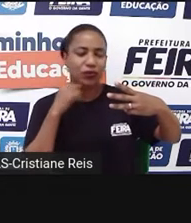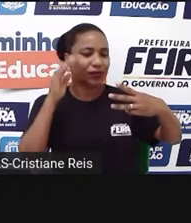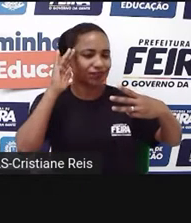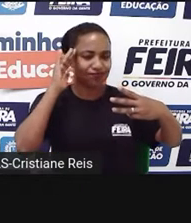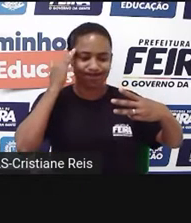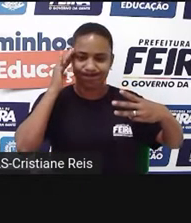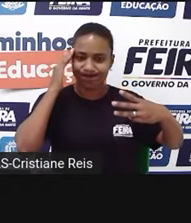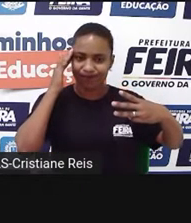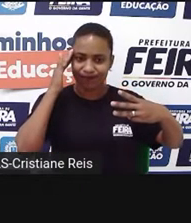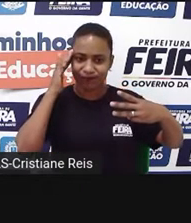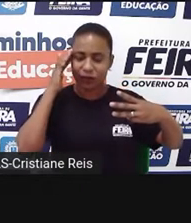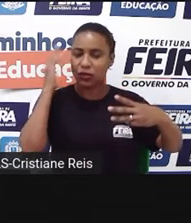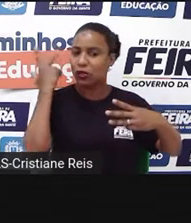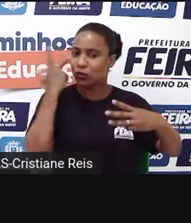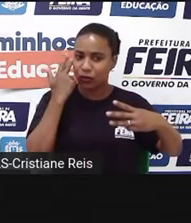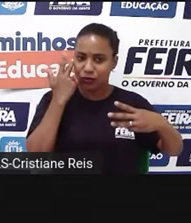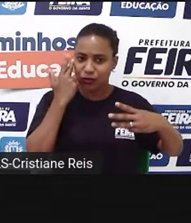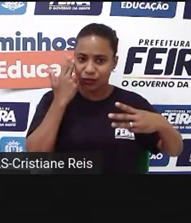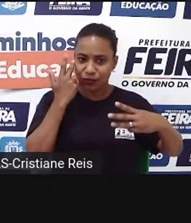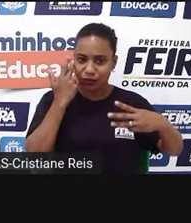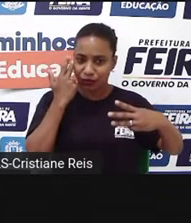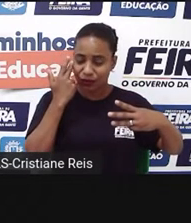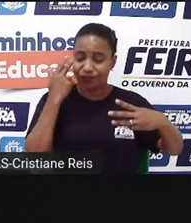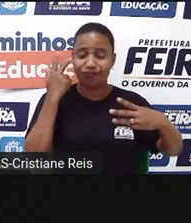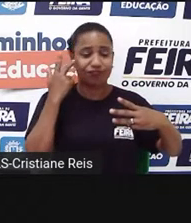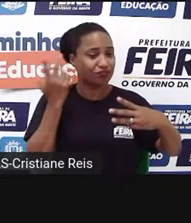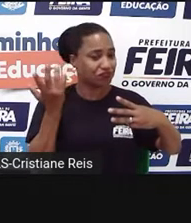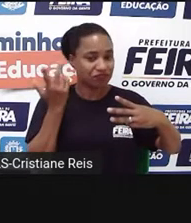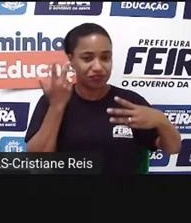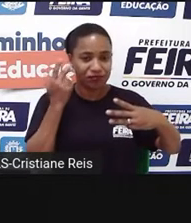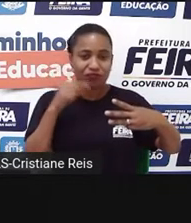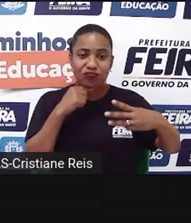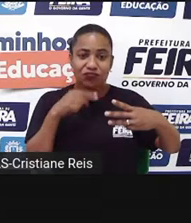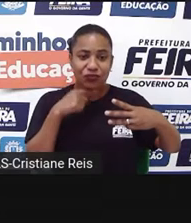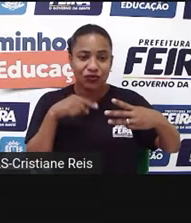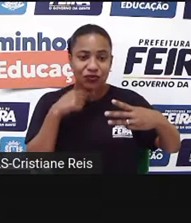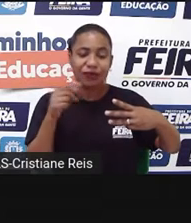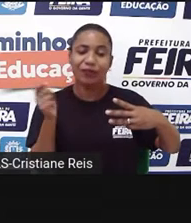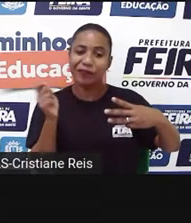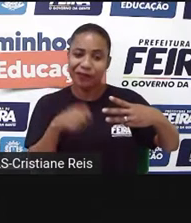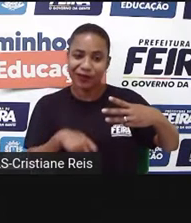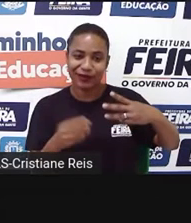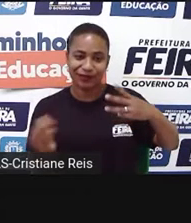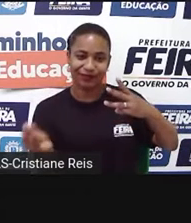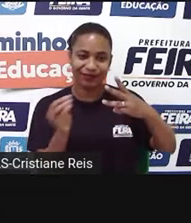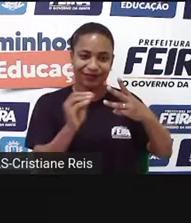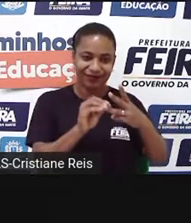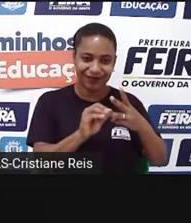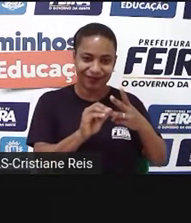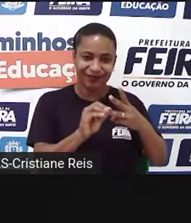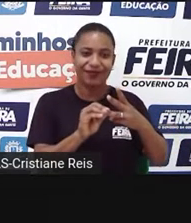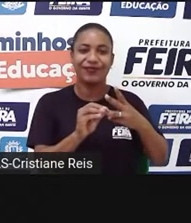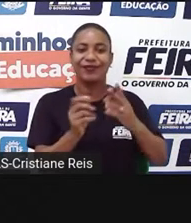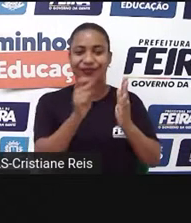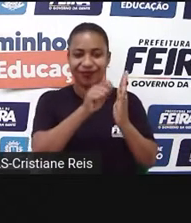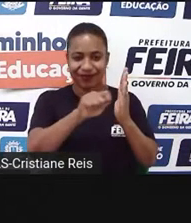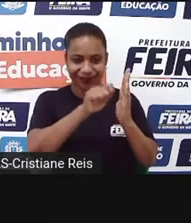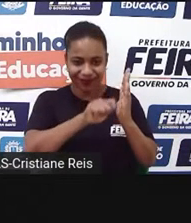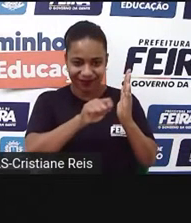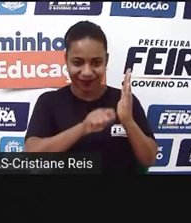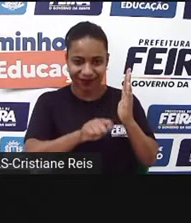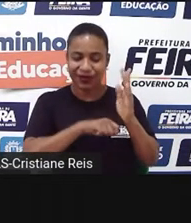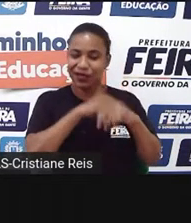durante a aula, que é muito natural quando a gente está aprendendo, não esqueçam de registrá-las no seu caderno.